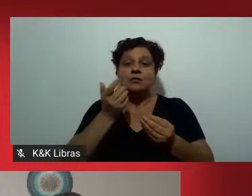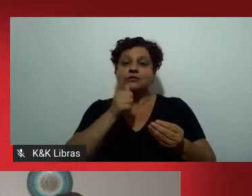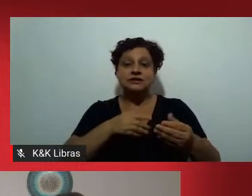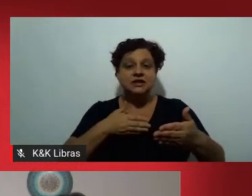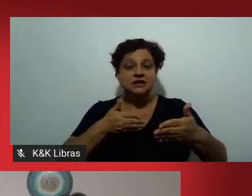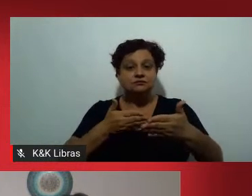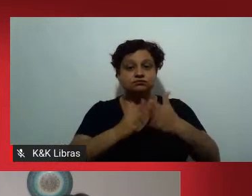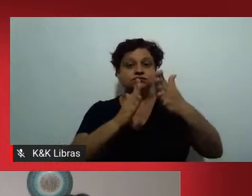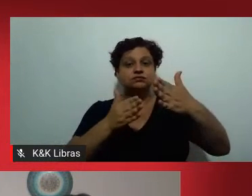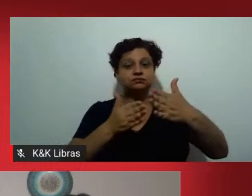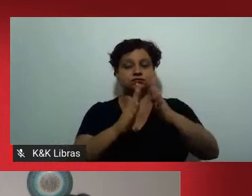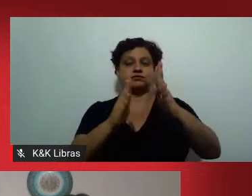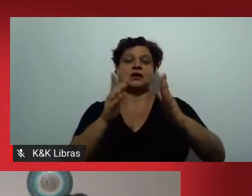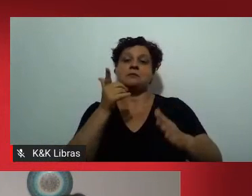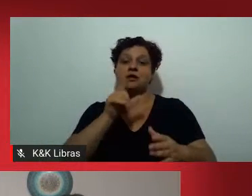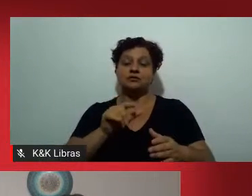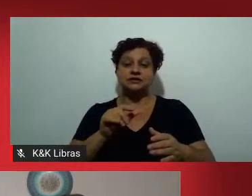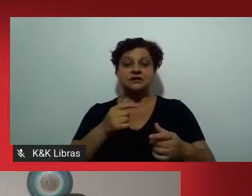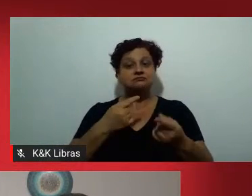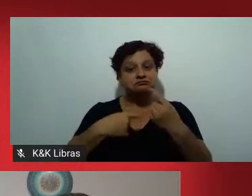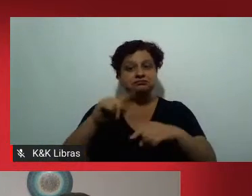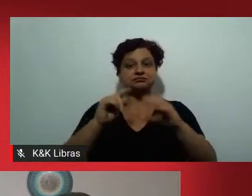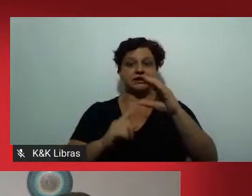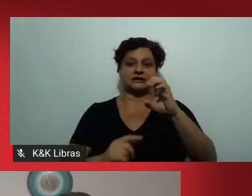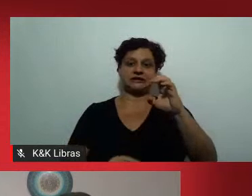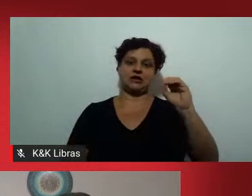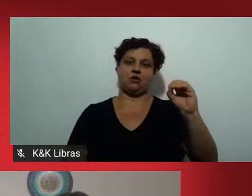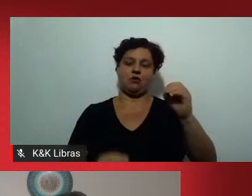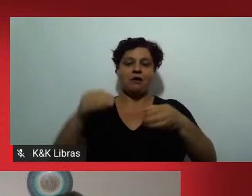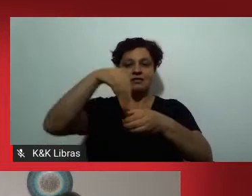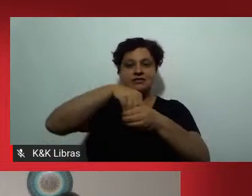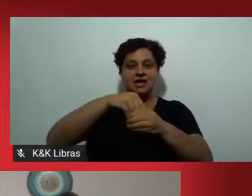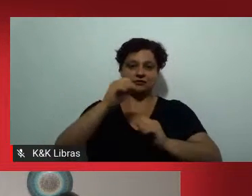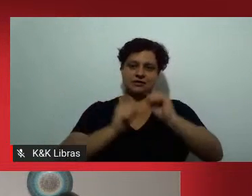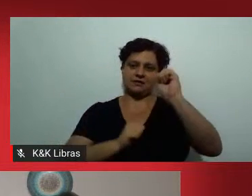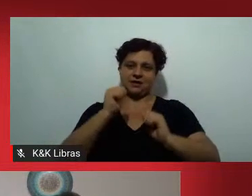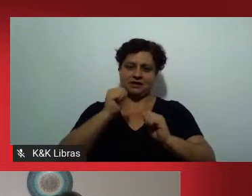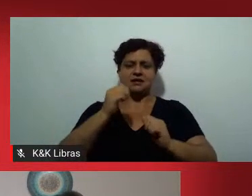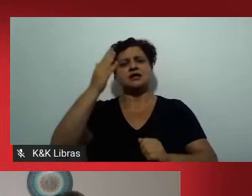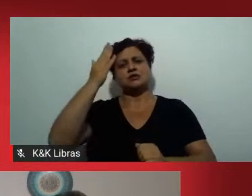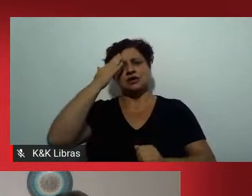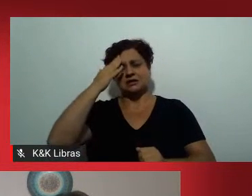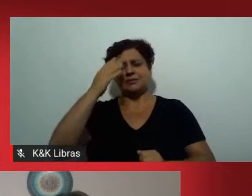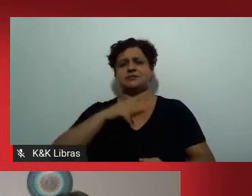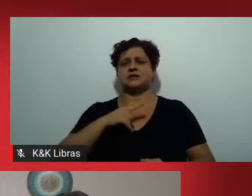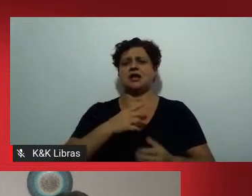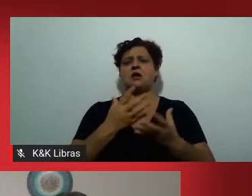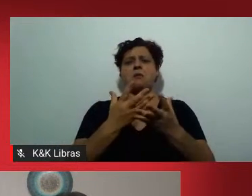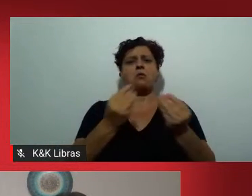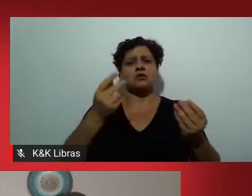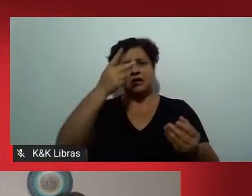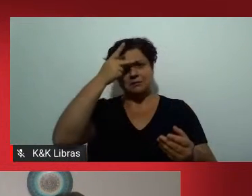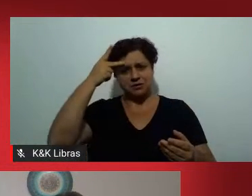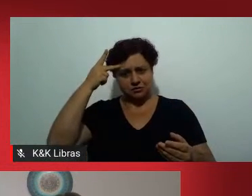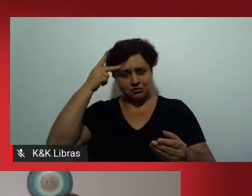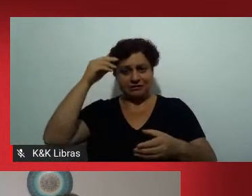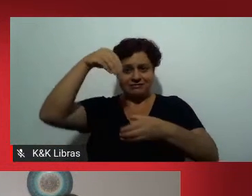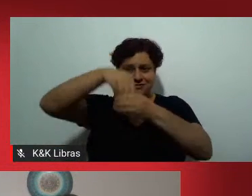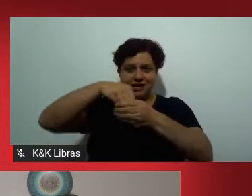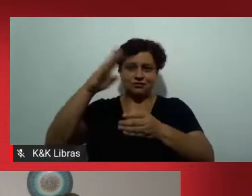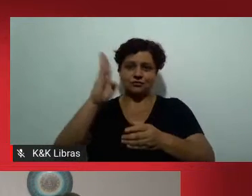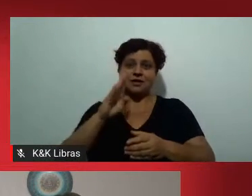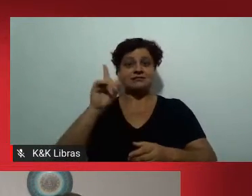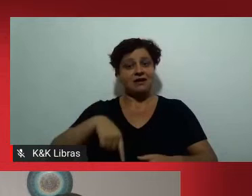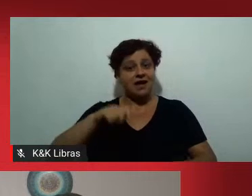nós sabemos que 56% da população do Brasil se autodeclara parda ou